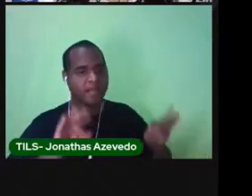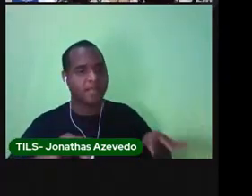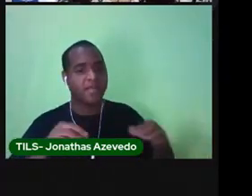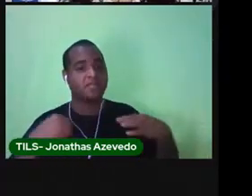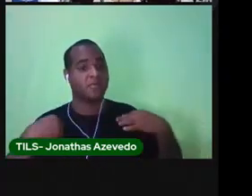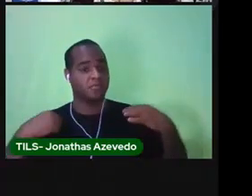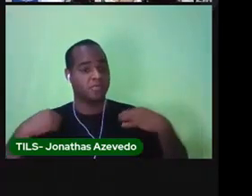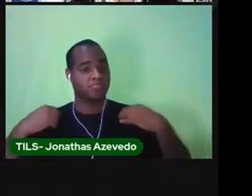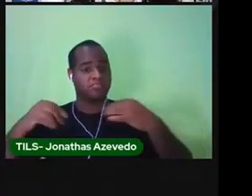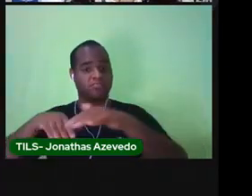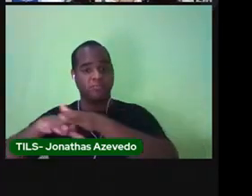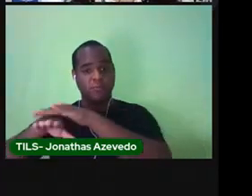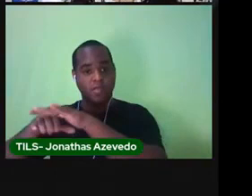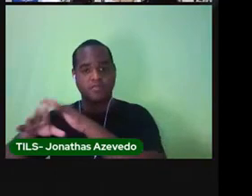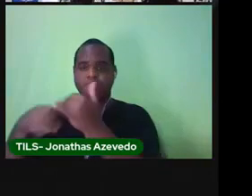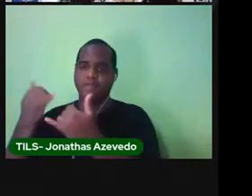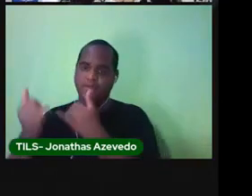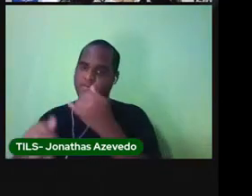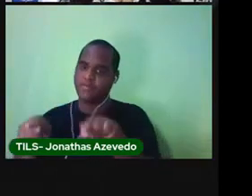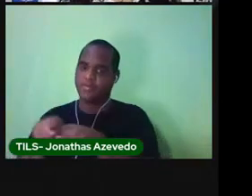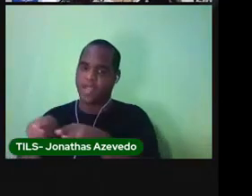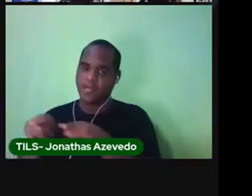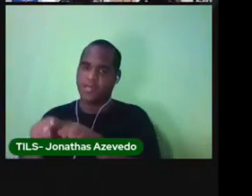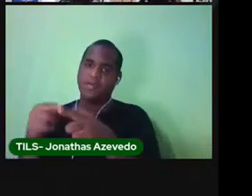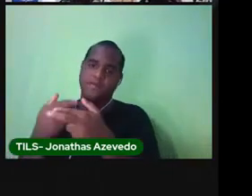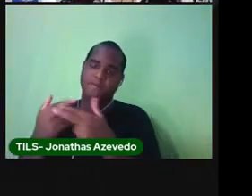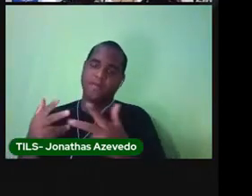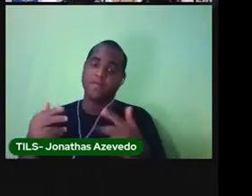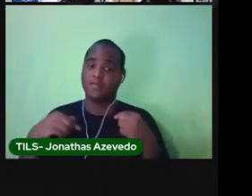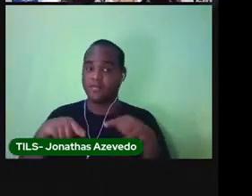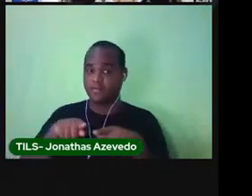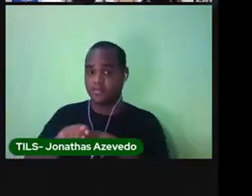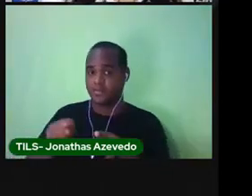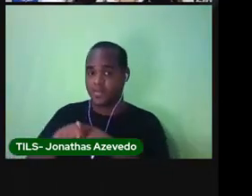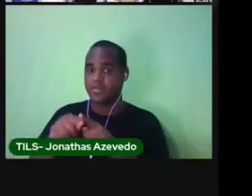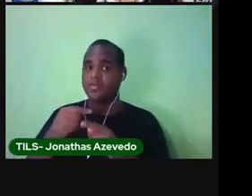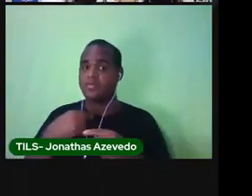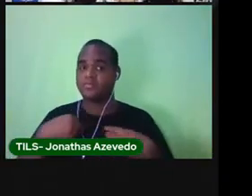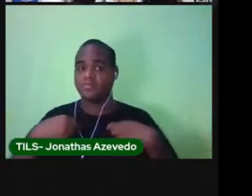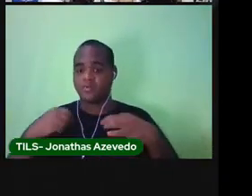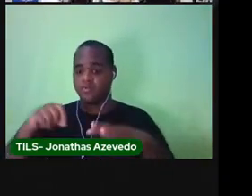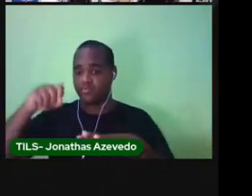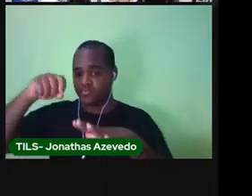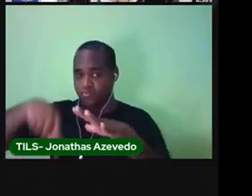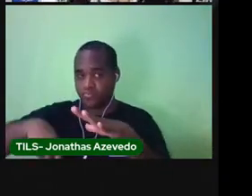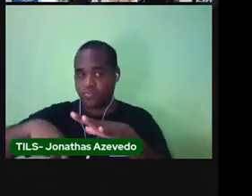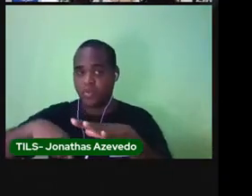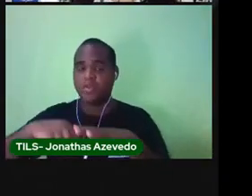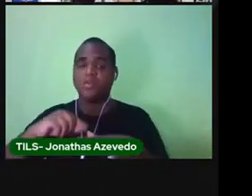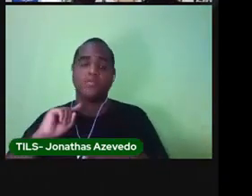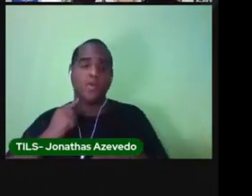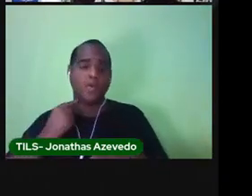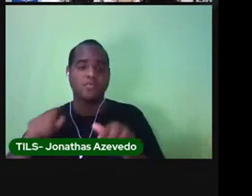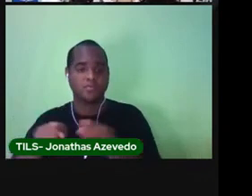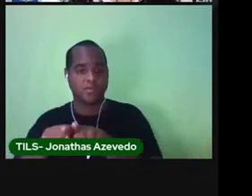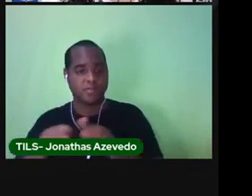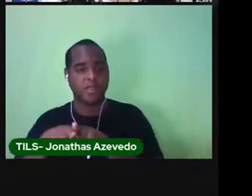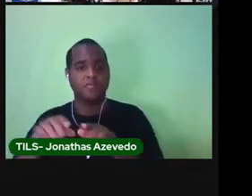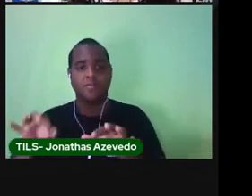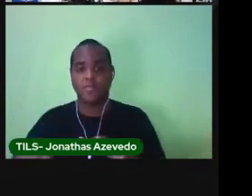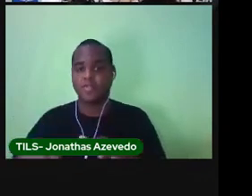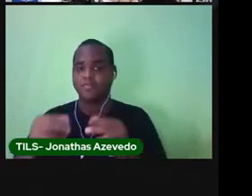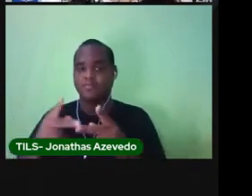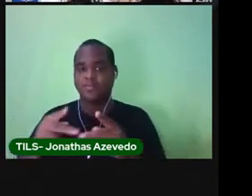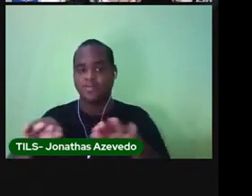roupa e os meus brinquedos. Eu ponho a minha roupa suja para lavar. Eu boto e tiro a